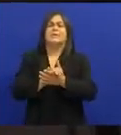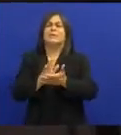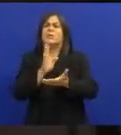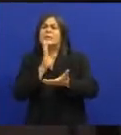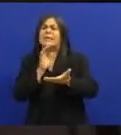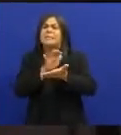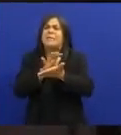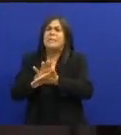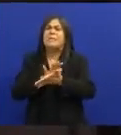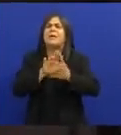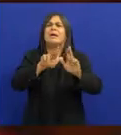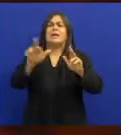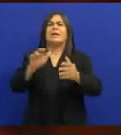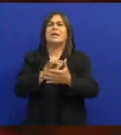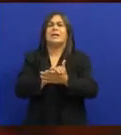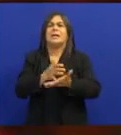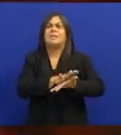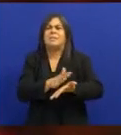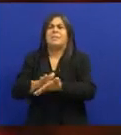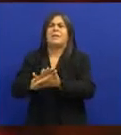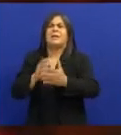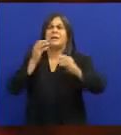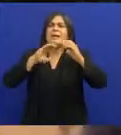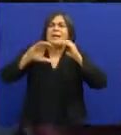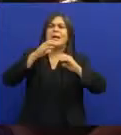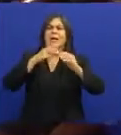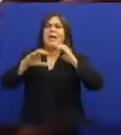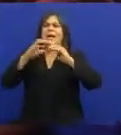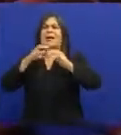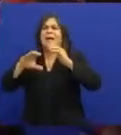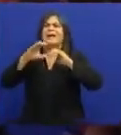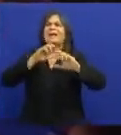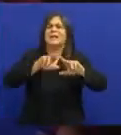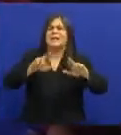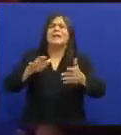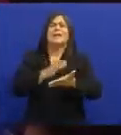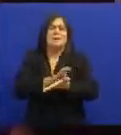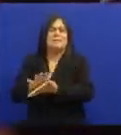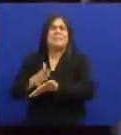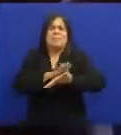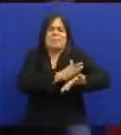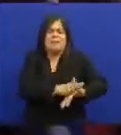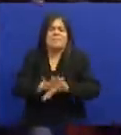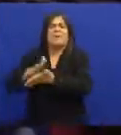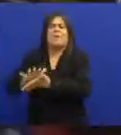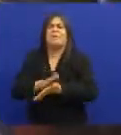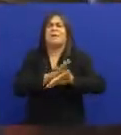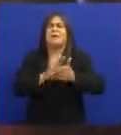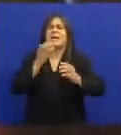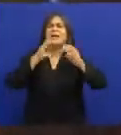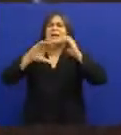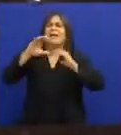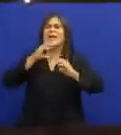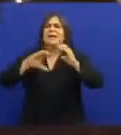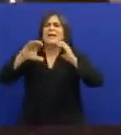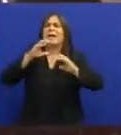Já conhecia um pouco Das notas e tal E aí só fui desenvolver Mais um canto E desenvolver o Pandeiro